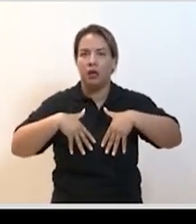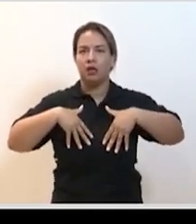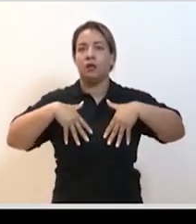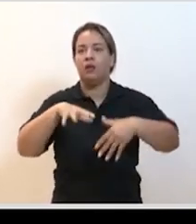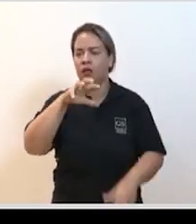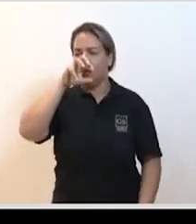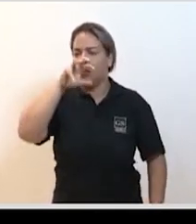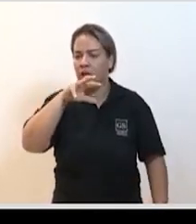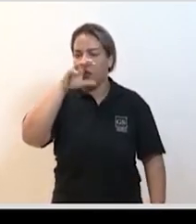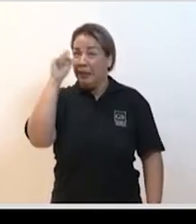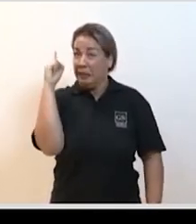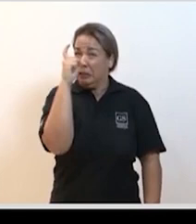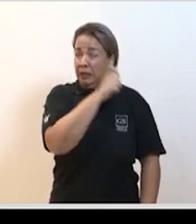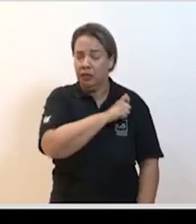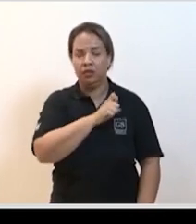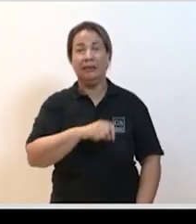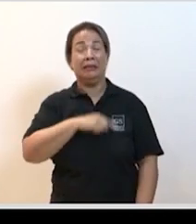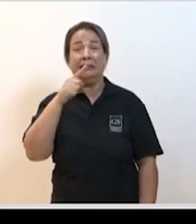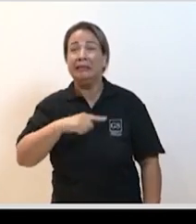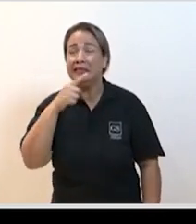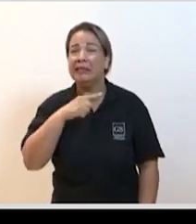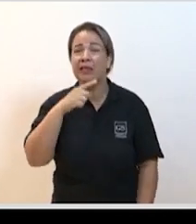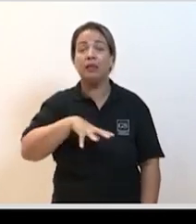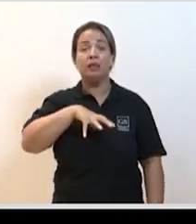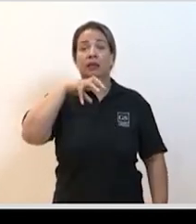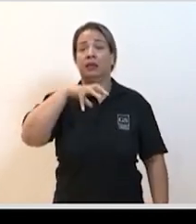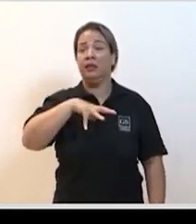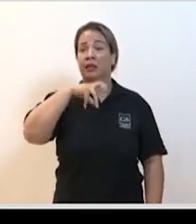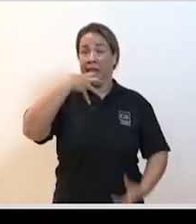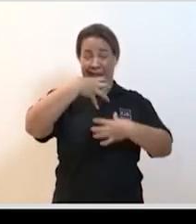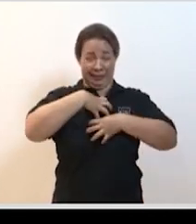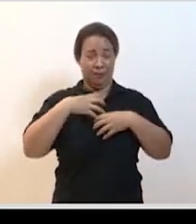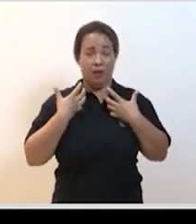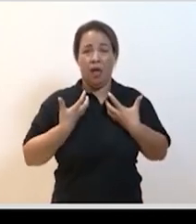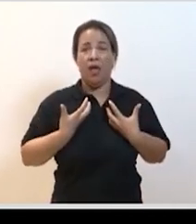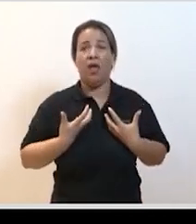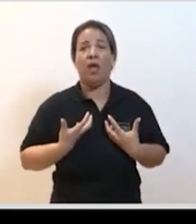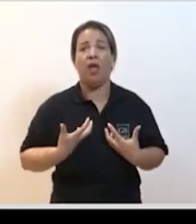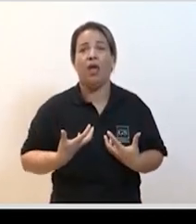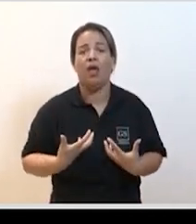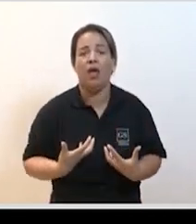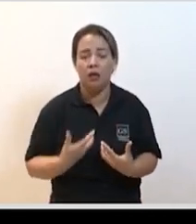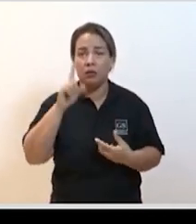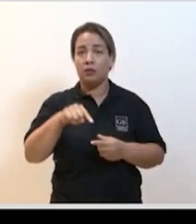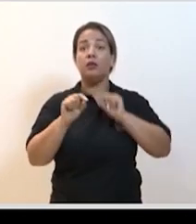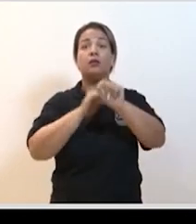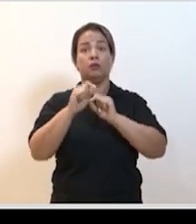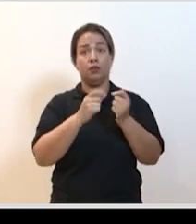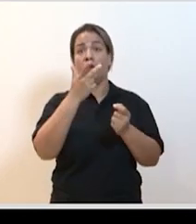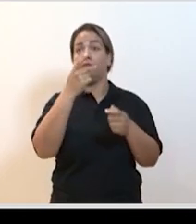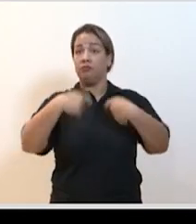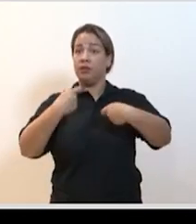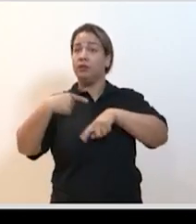é uma necessidade maior, é um cansaço maior aos pequenos esforços demandar uma assistência hospitalar,